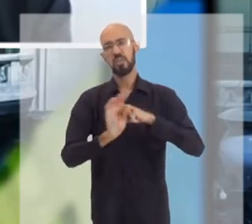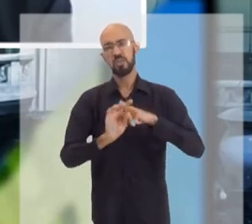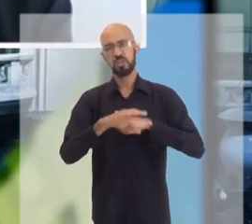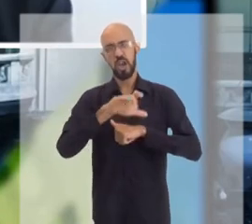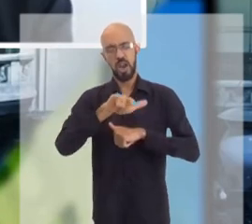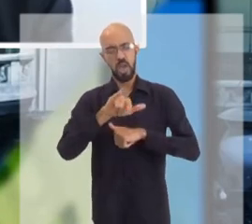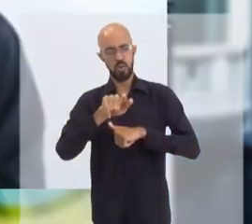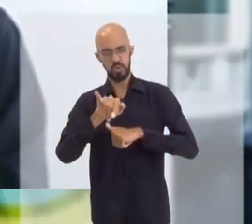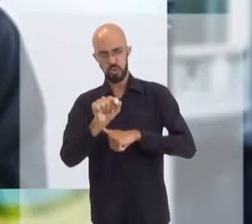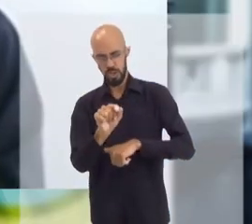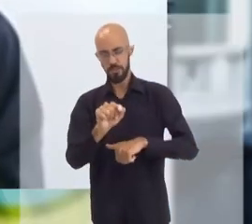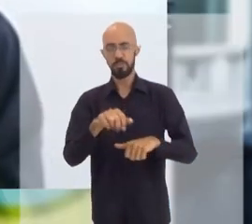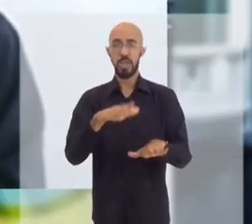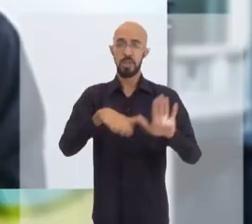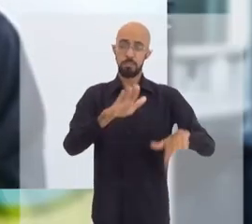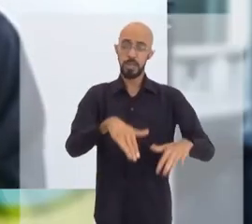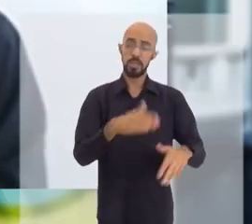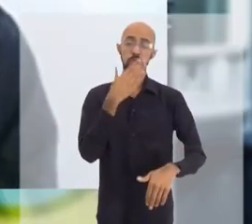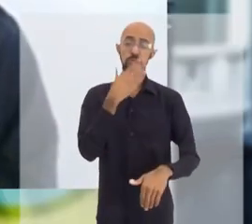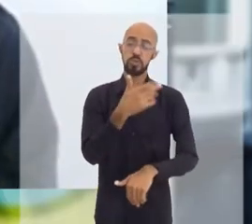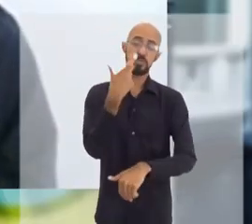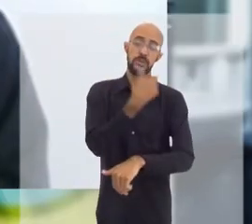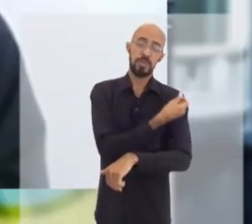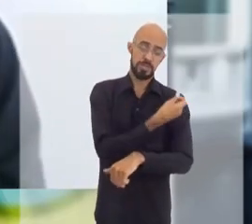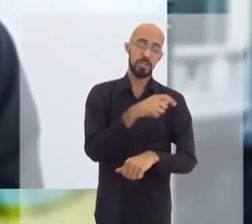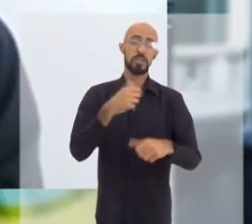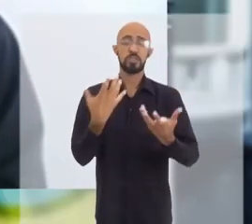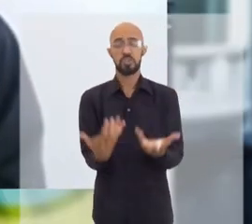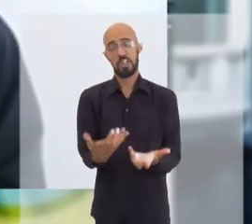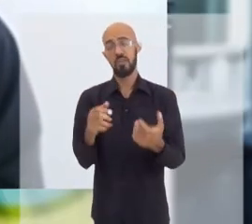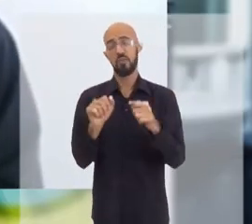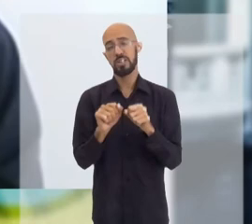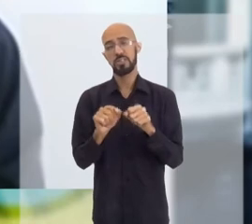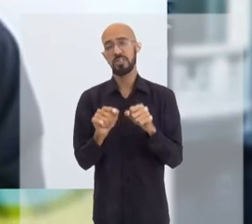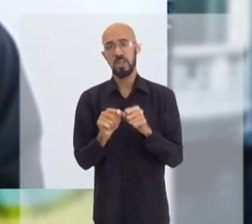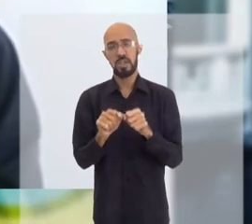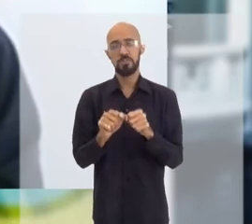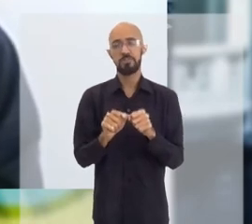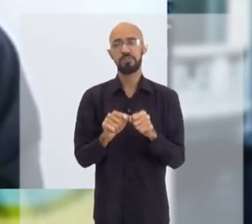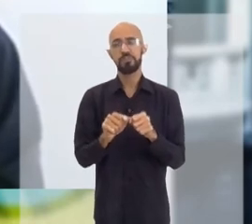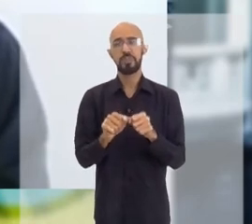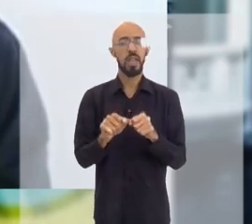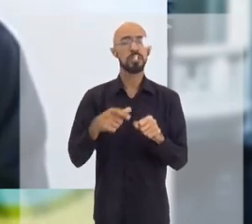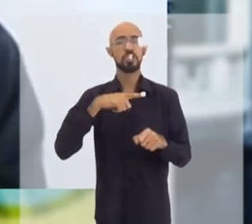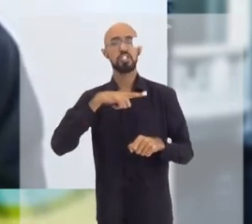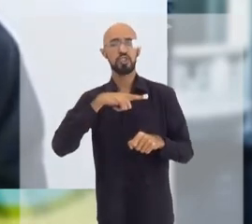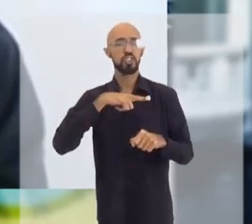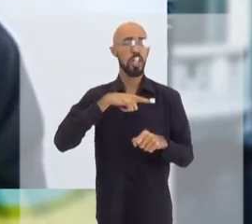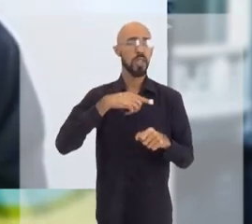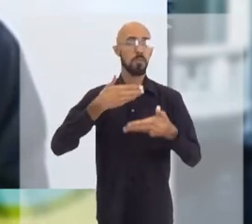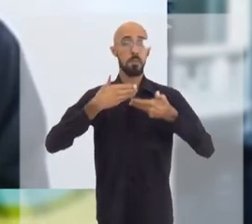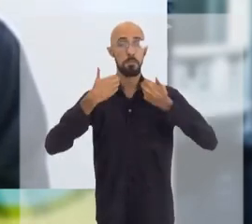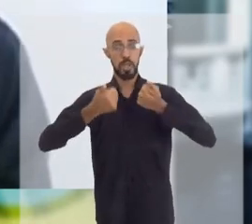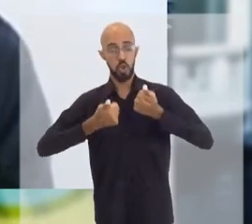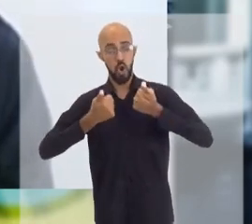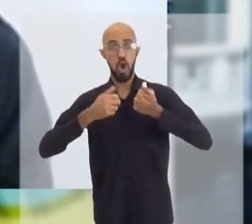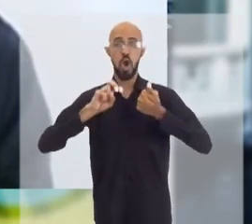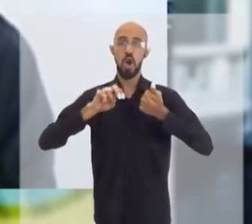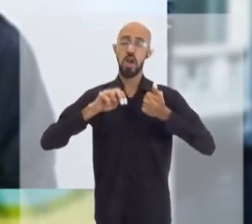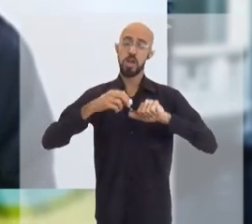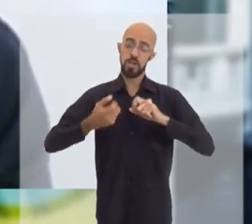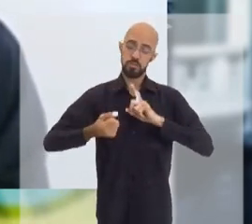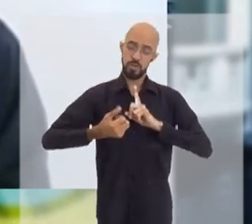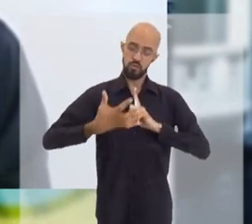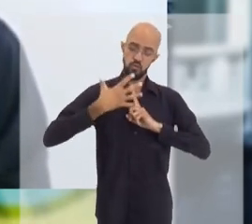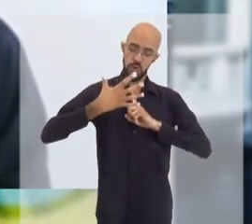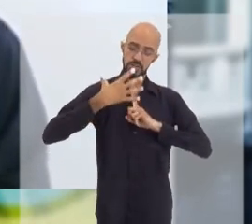aí, hoje, dependendo daquela vacina que a gente quer produzir, eventualmente, uma que se dá melhor, que estimula